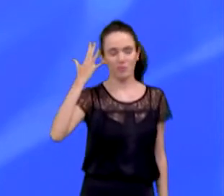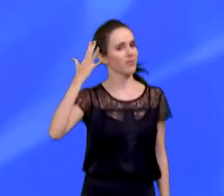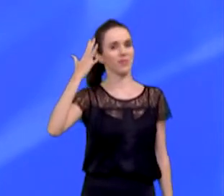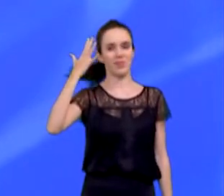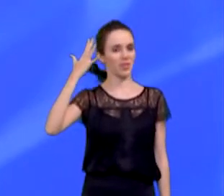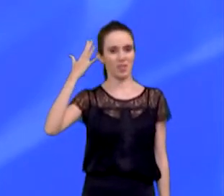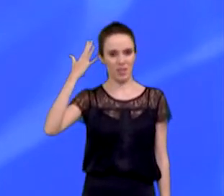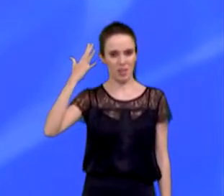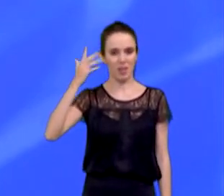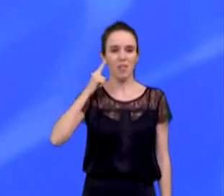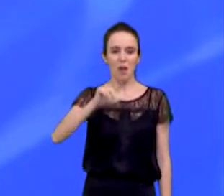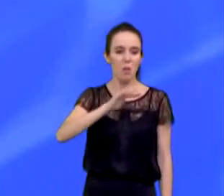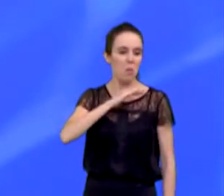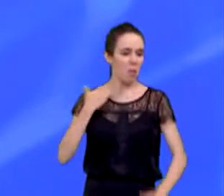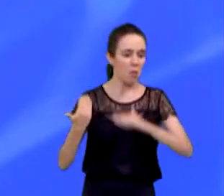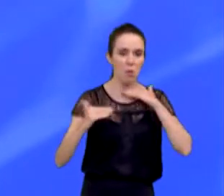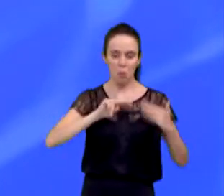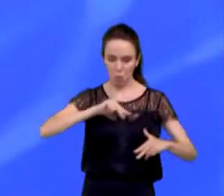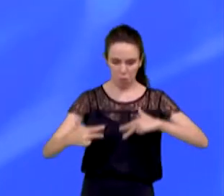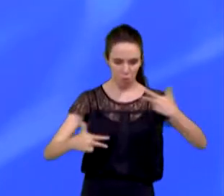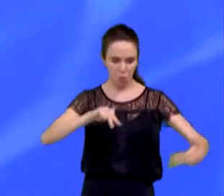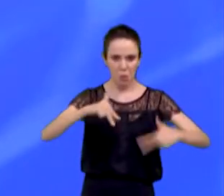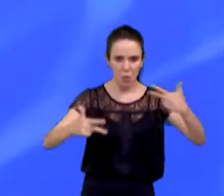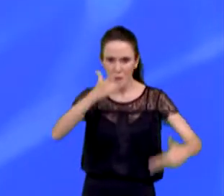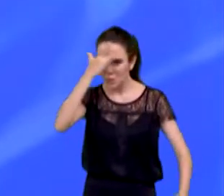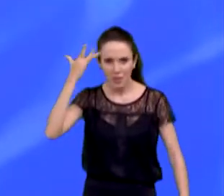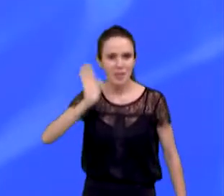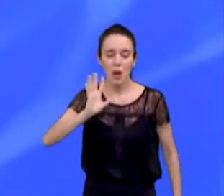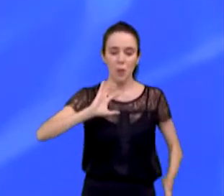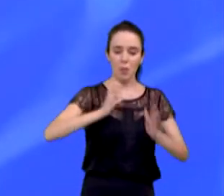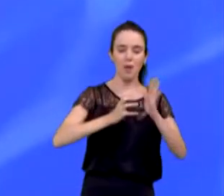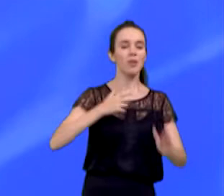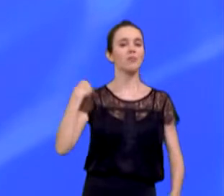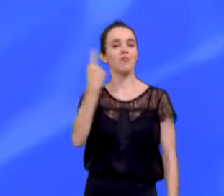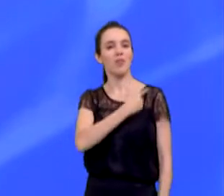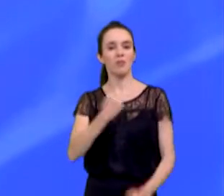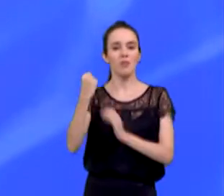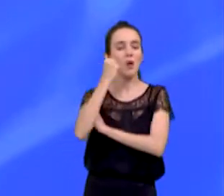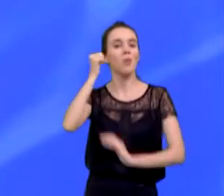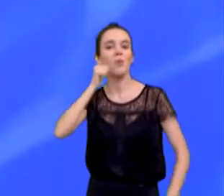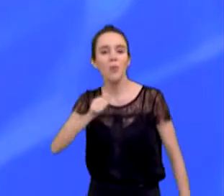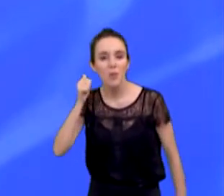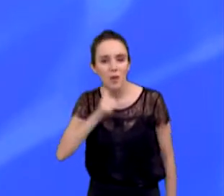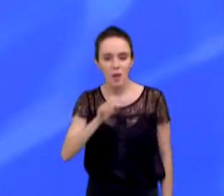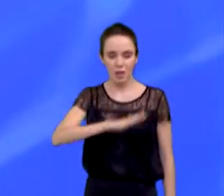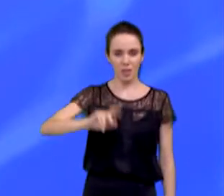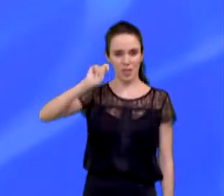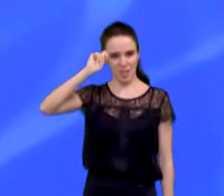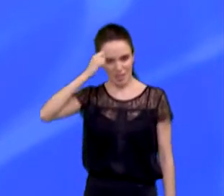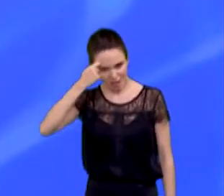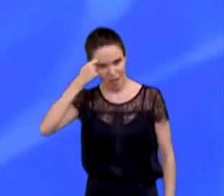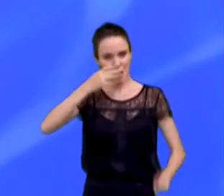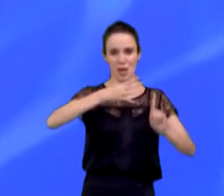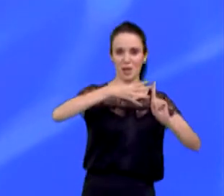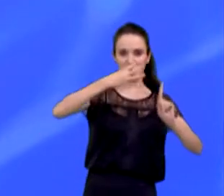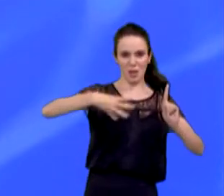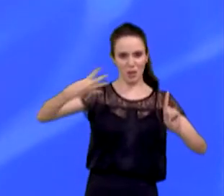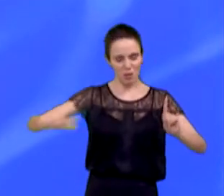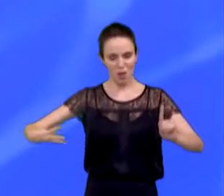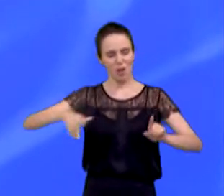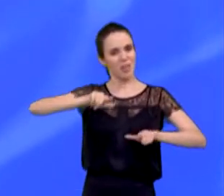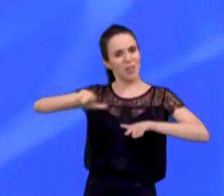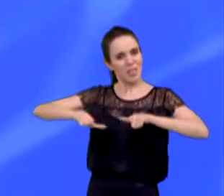conformam com as mortes no dia a dia. É o partido das mulheres, é o partido do movimento negro, é o partido das LGBTs, dos